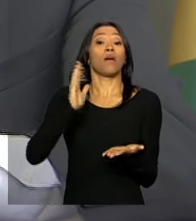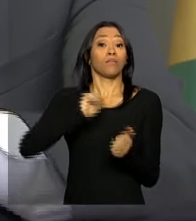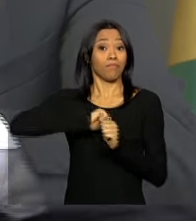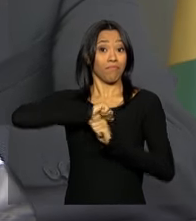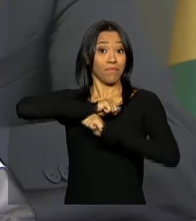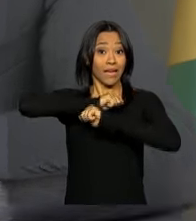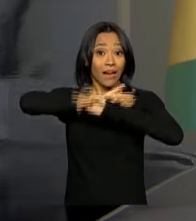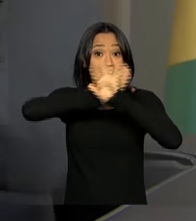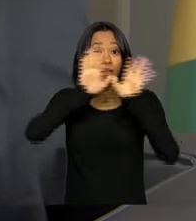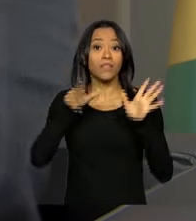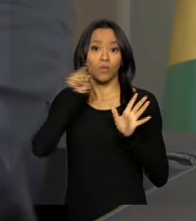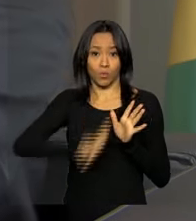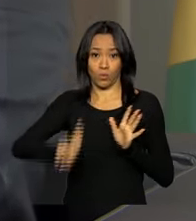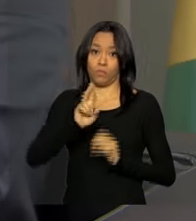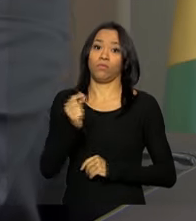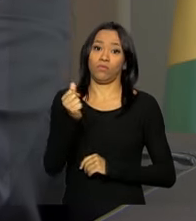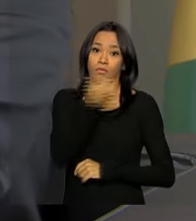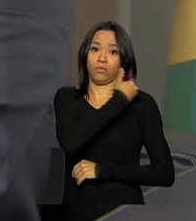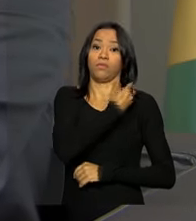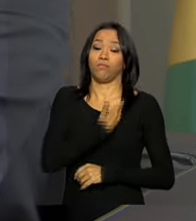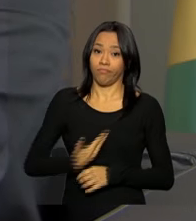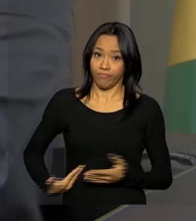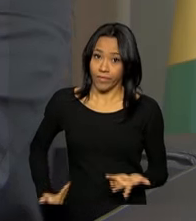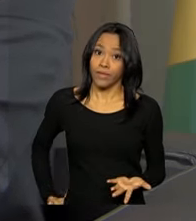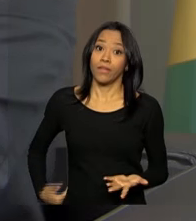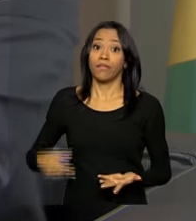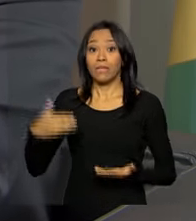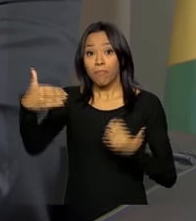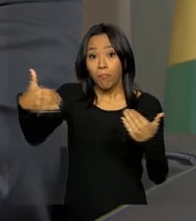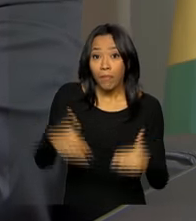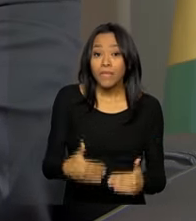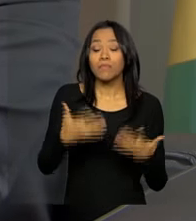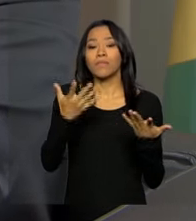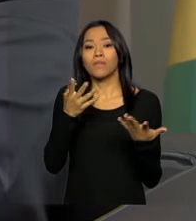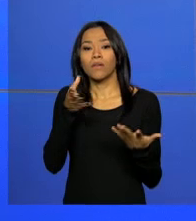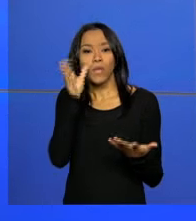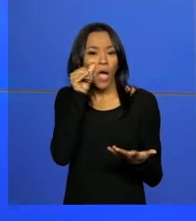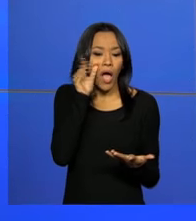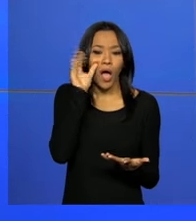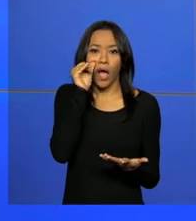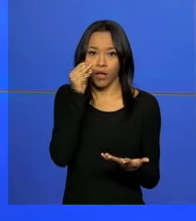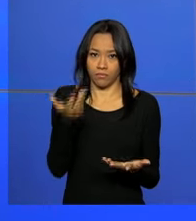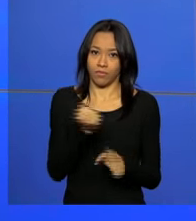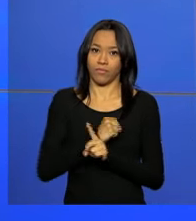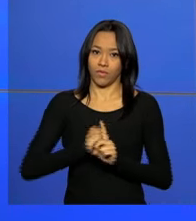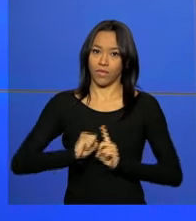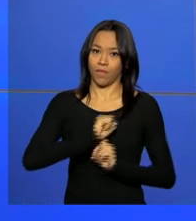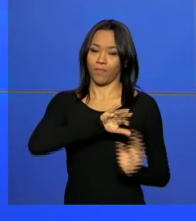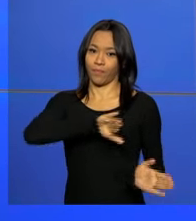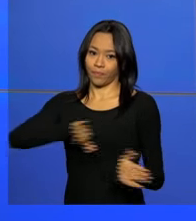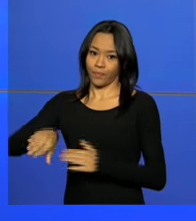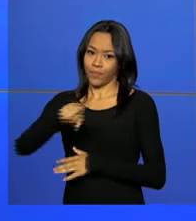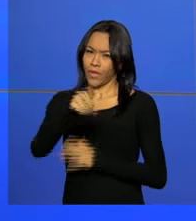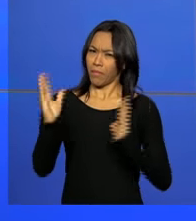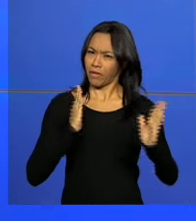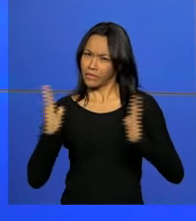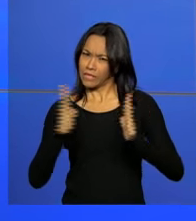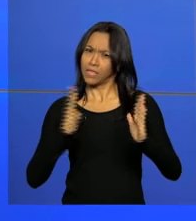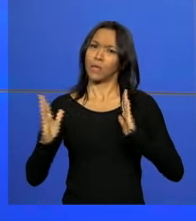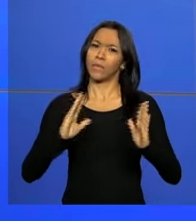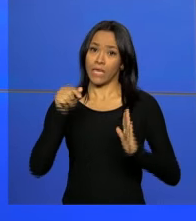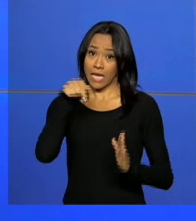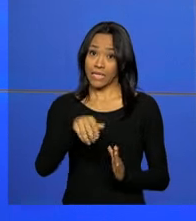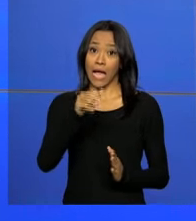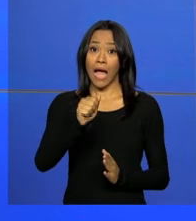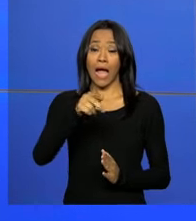e também permitindo a participação e controle social. A previsão do Ministério da Justiça é que o